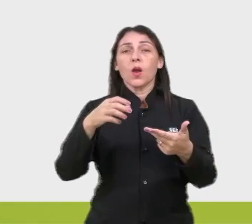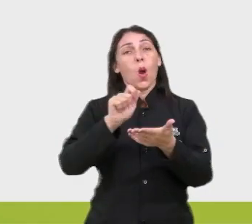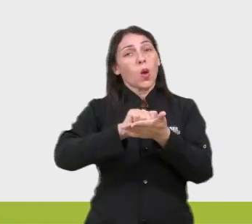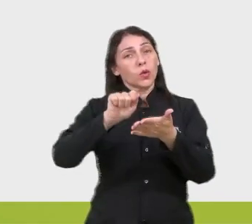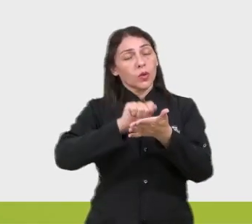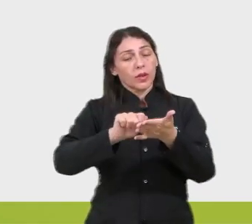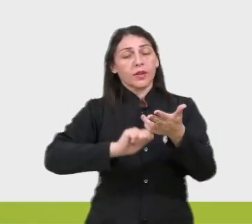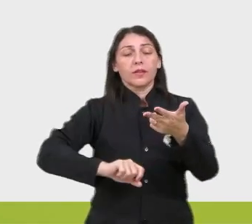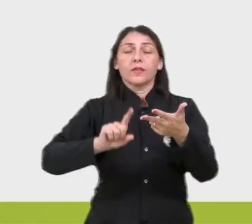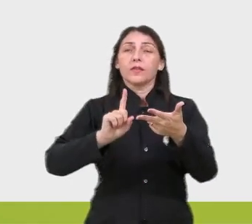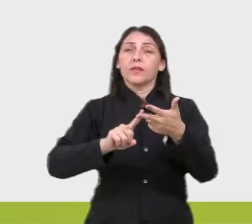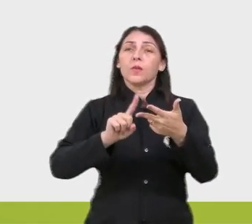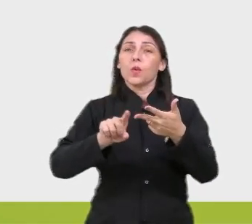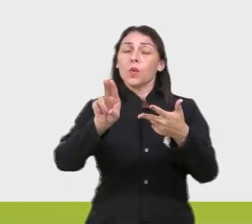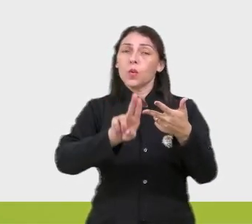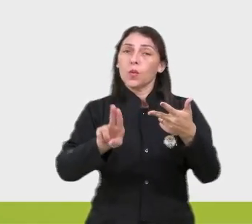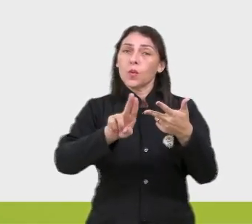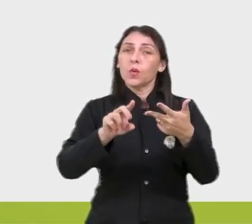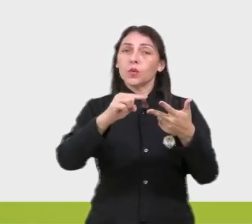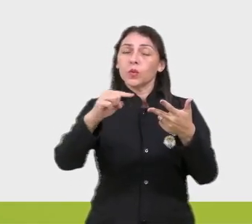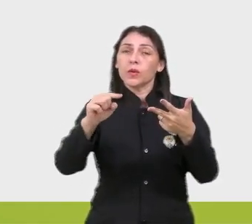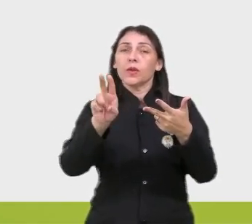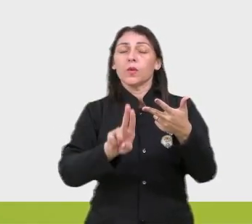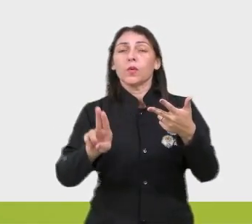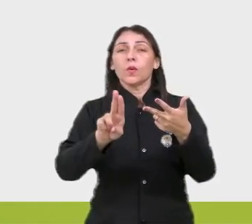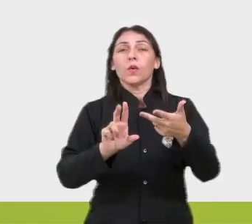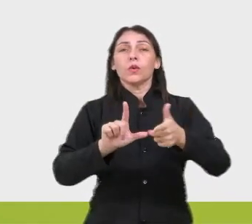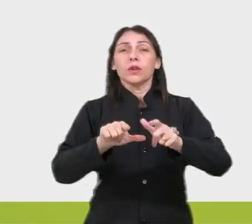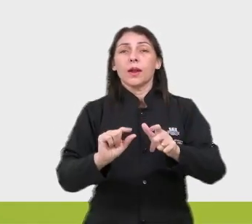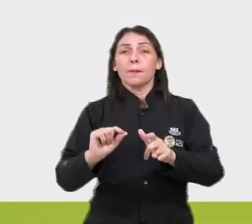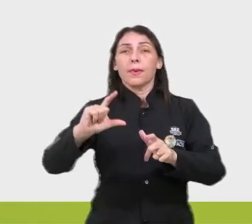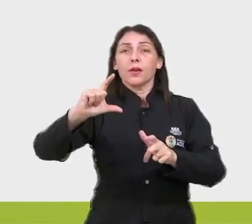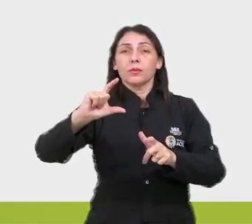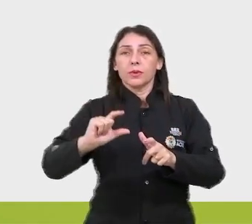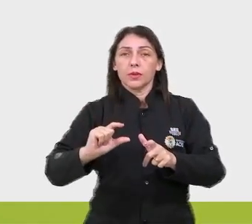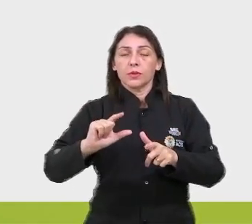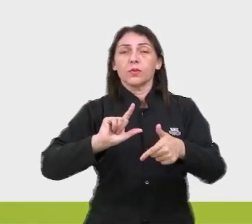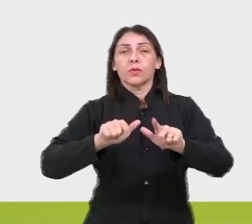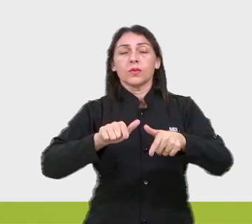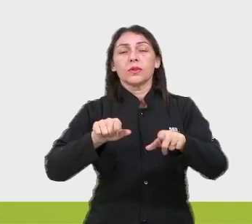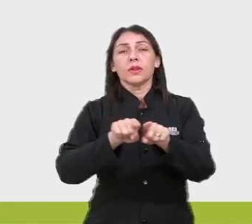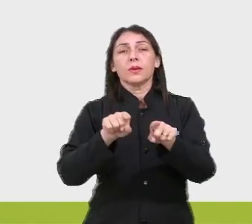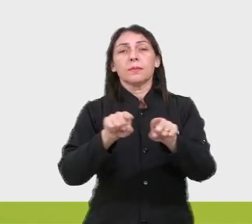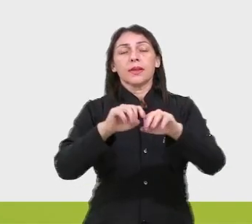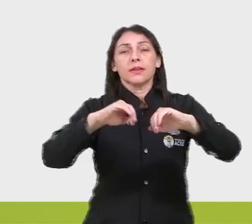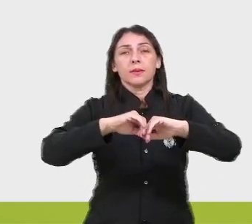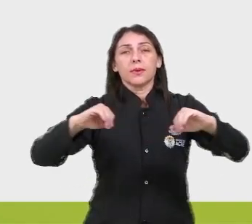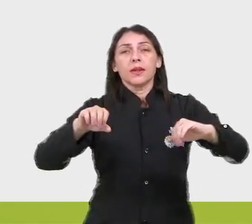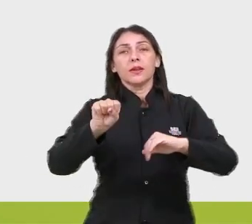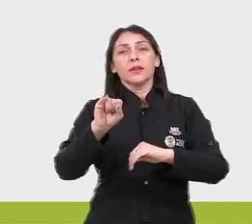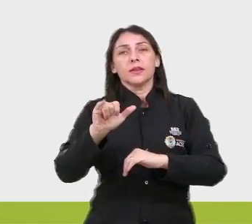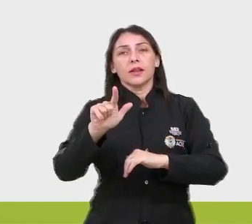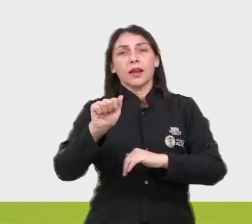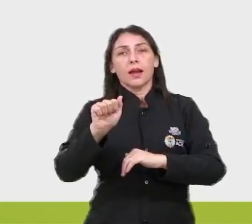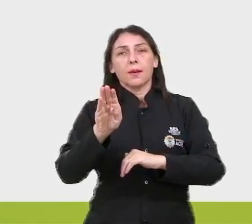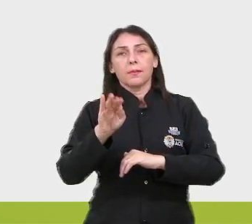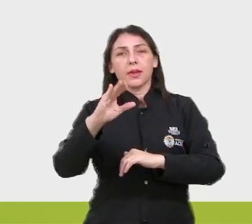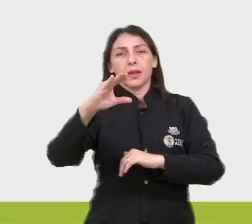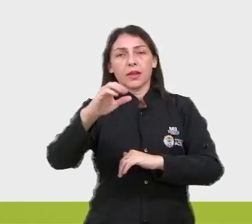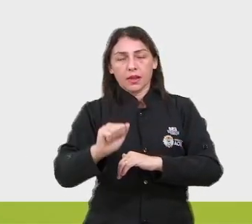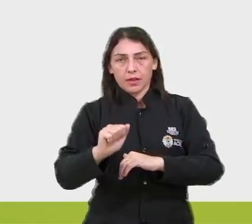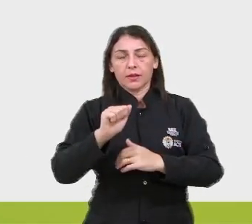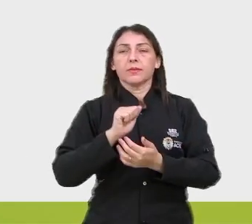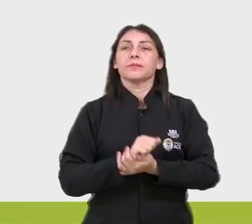Acentuação, ortografia, o uso do hífen, uso de letras maiúsculas e minúsculas, separação silábica. Que é a